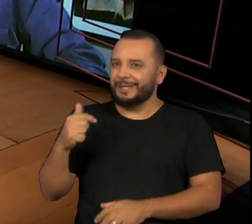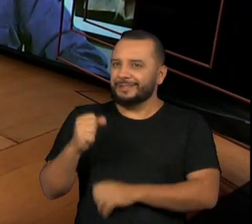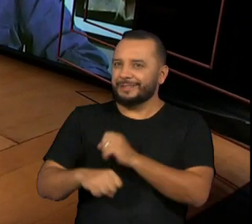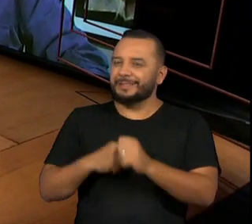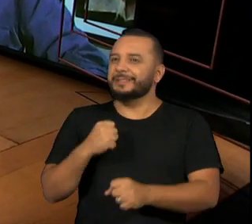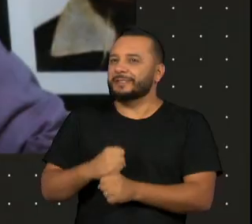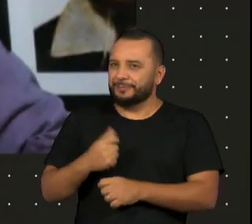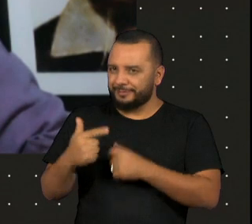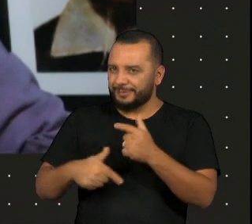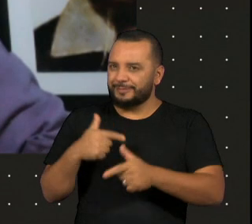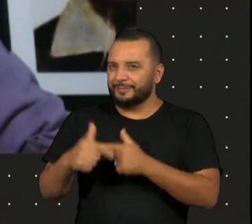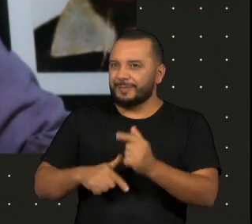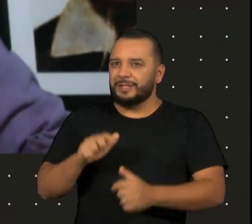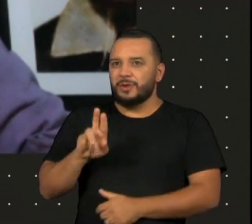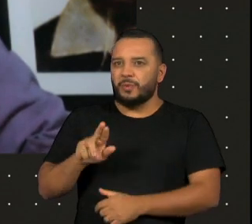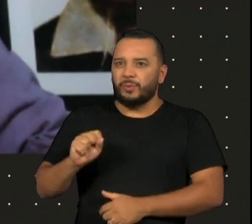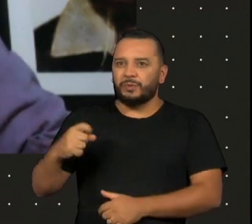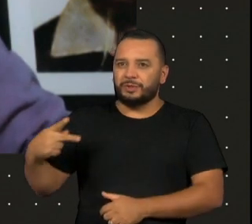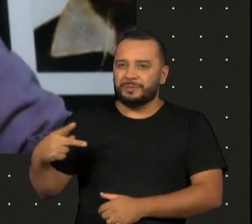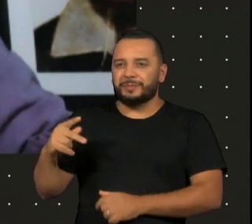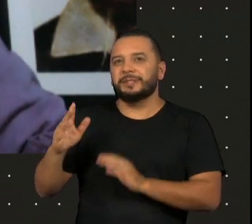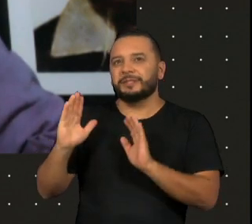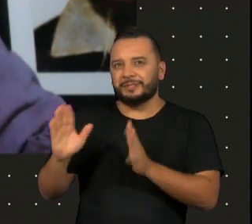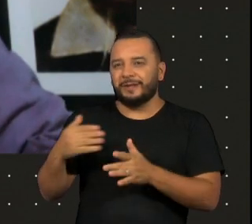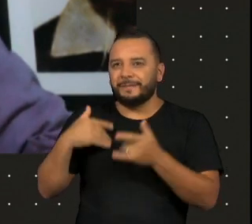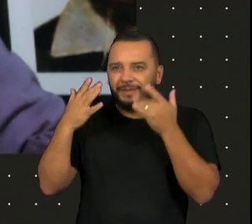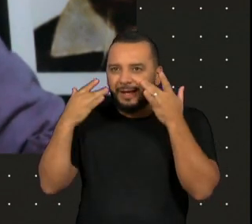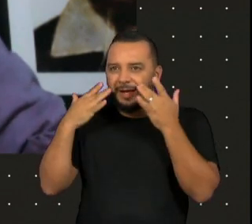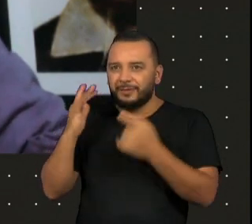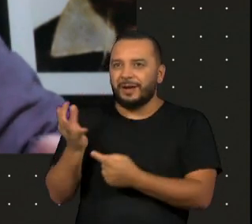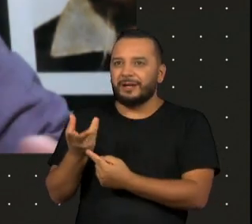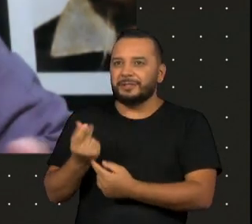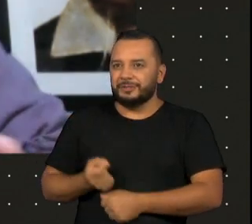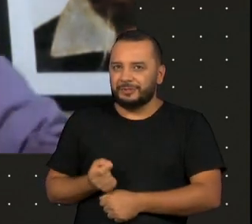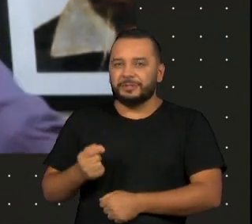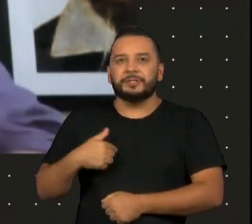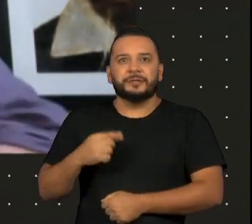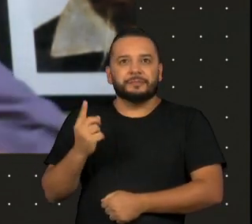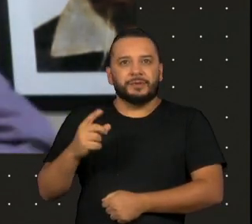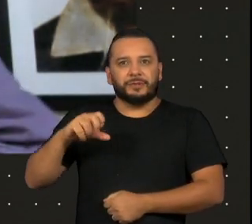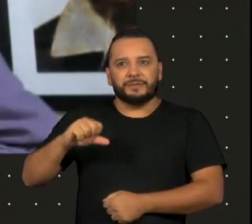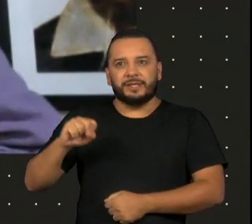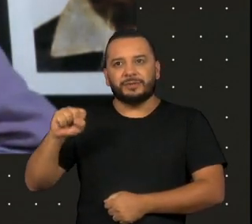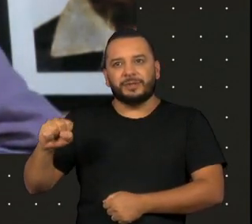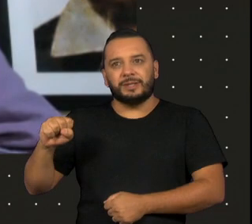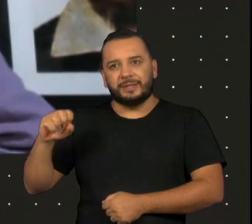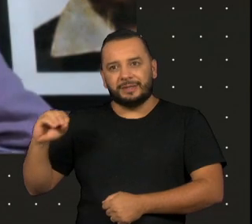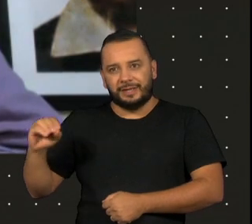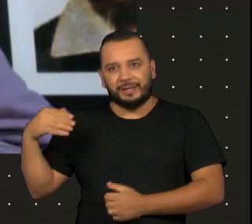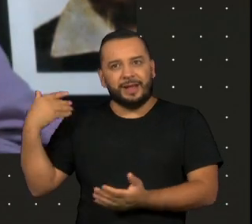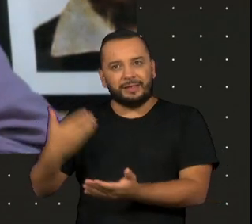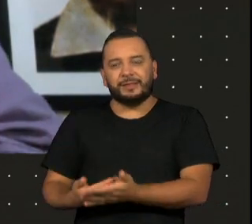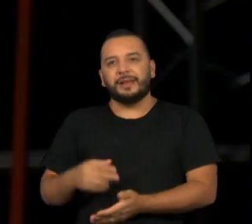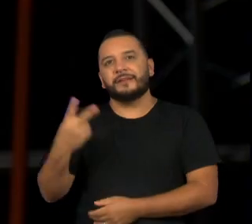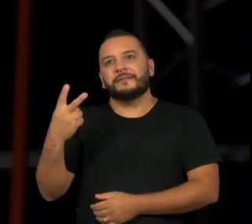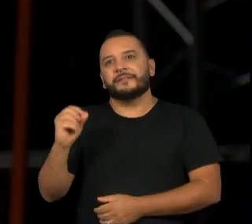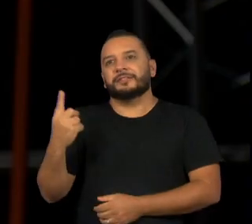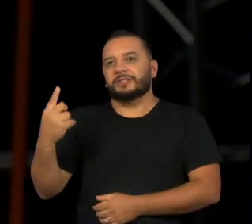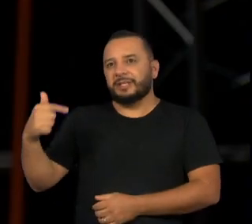É bastante tempo, né? Na USP, desde 1980, eu dei até 2017. Bom,